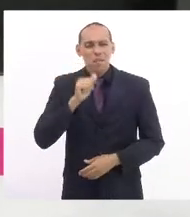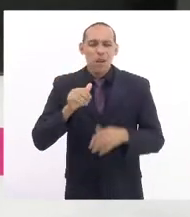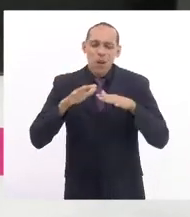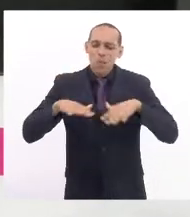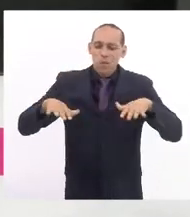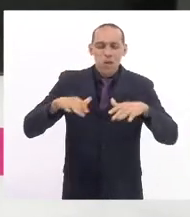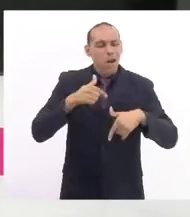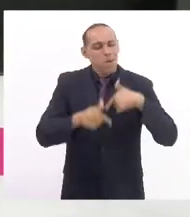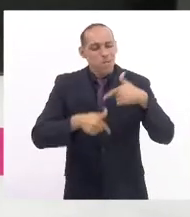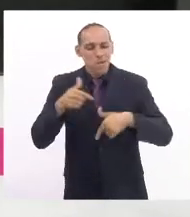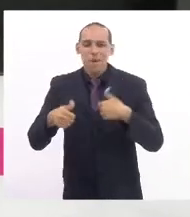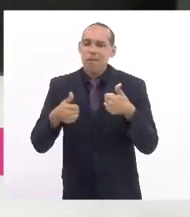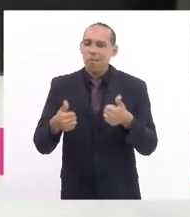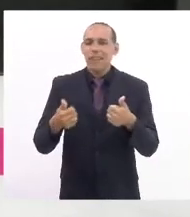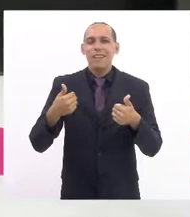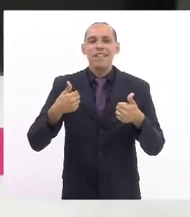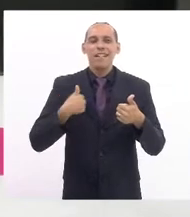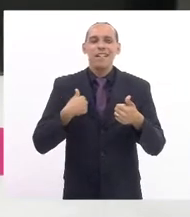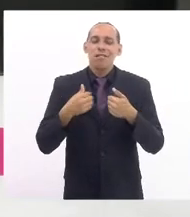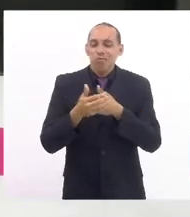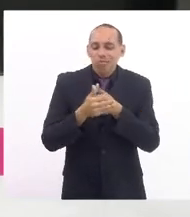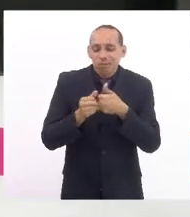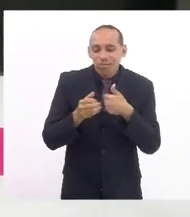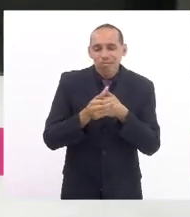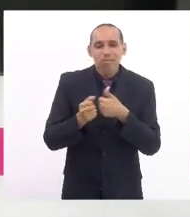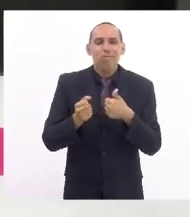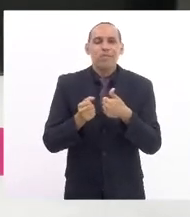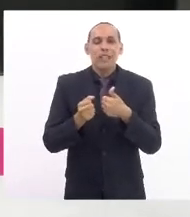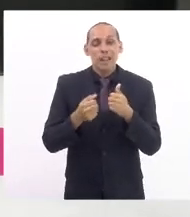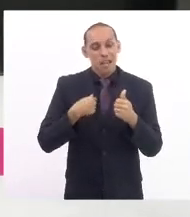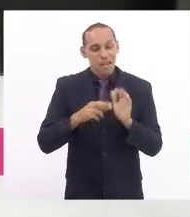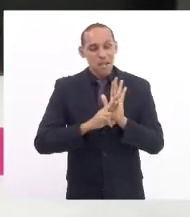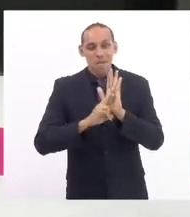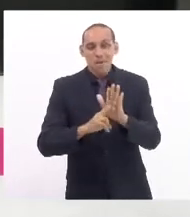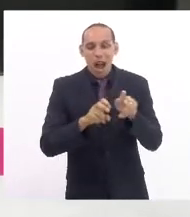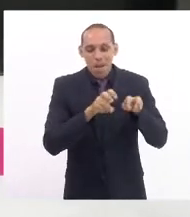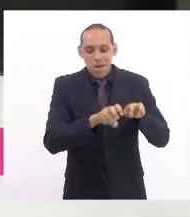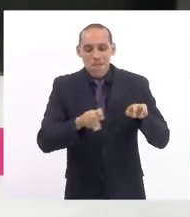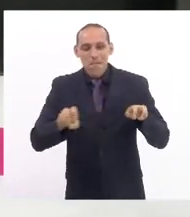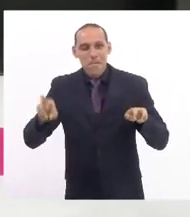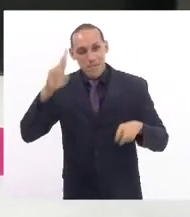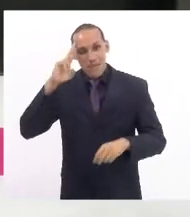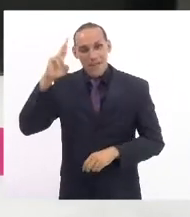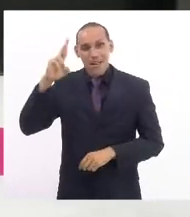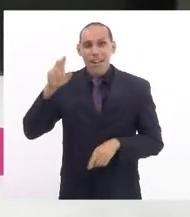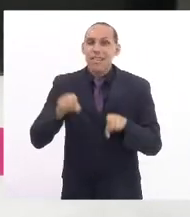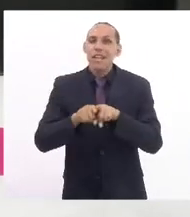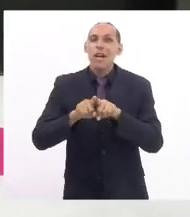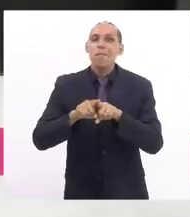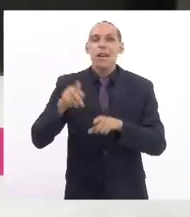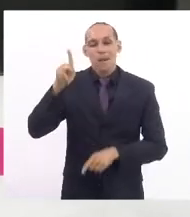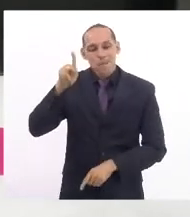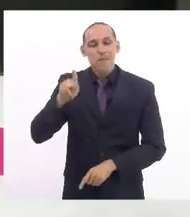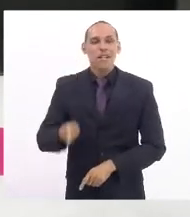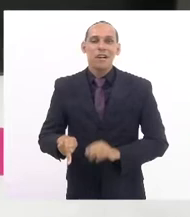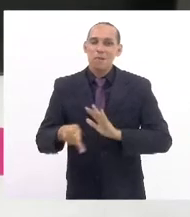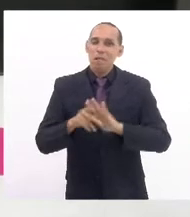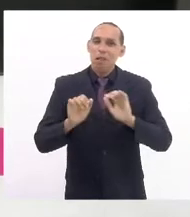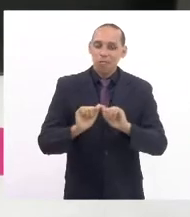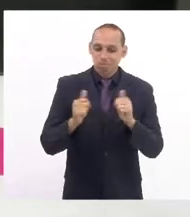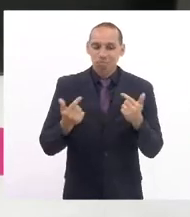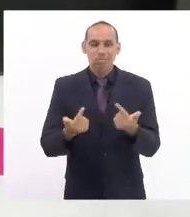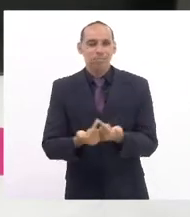quero aqui deixar o carinho em nome da mesa diretora, em nome da presidência da casa, render essas